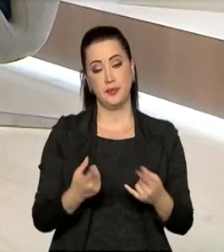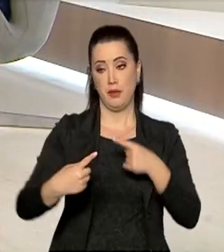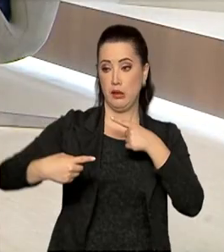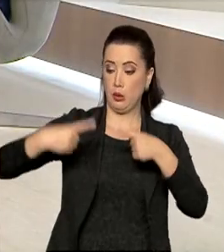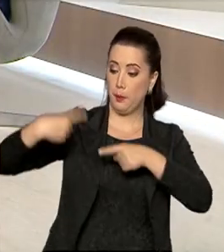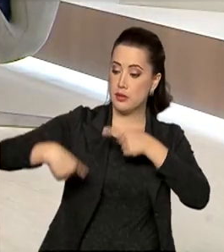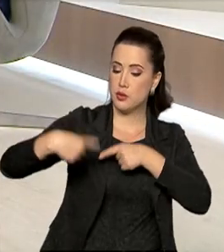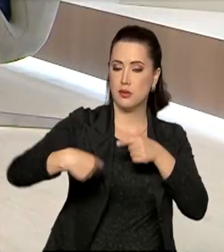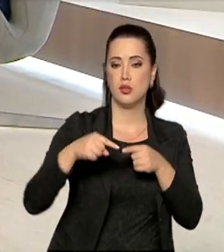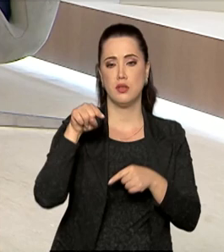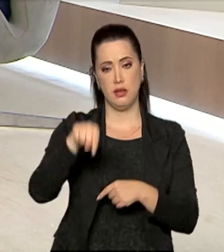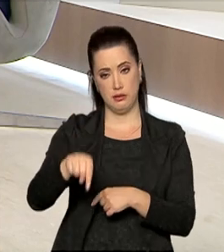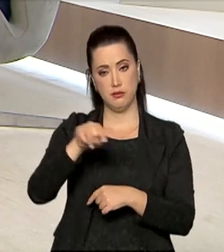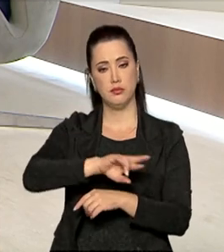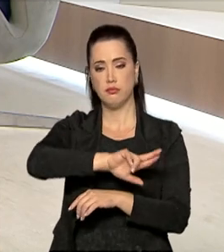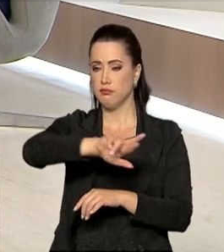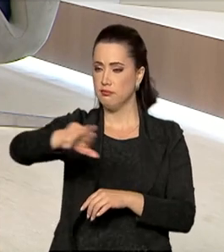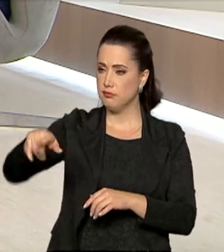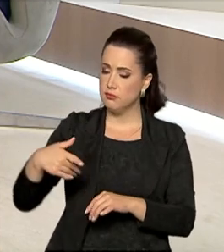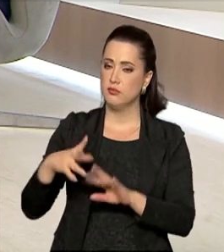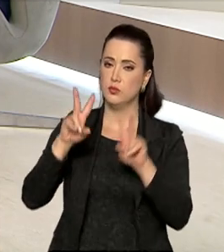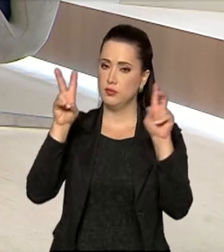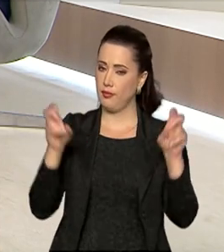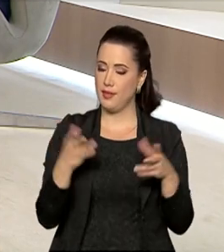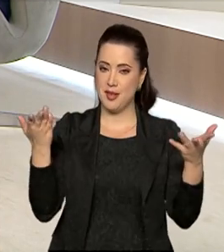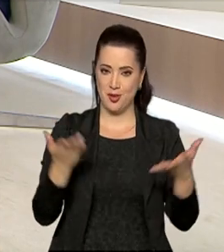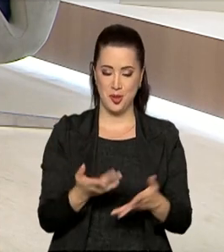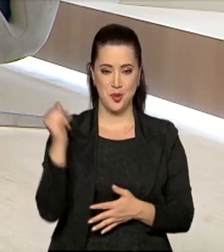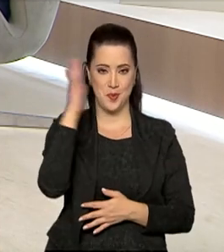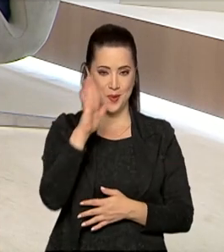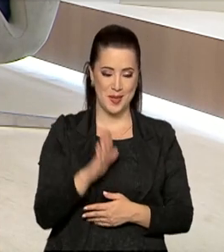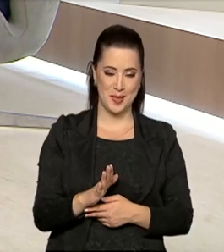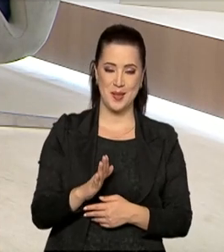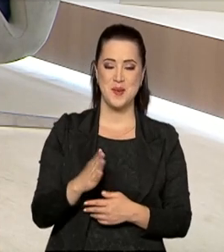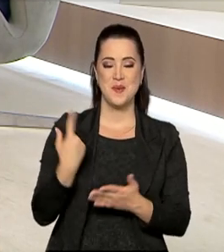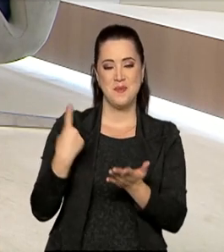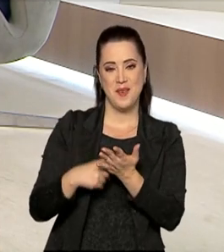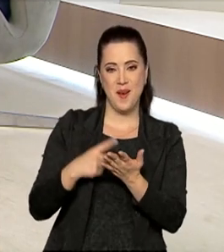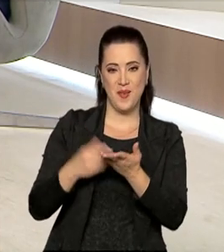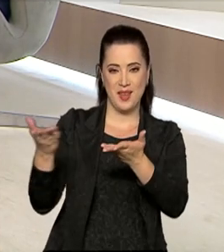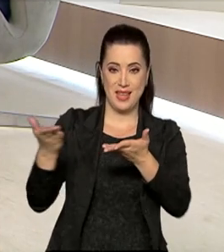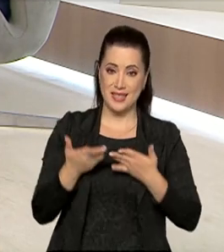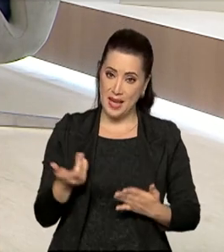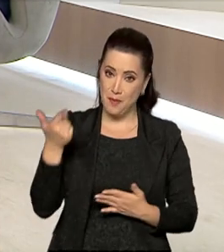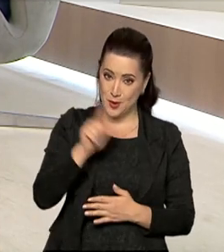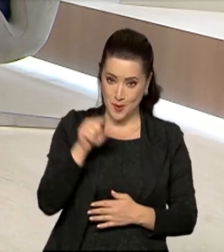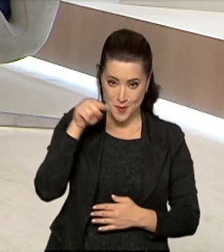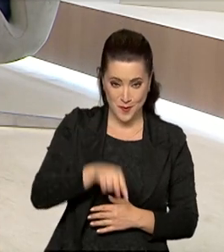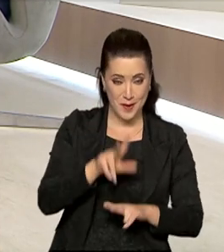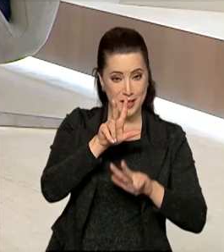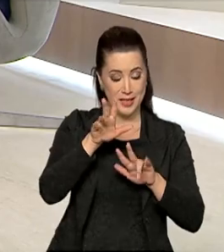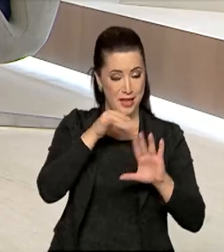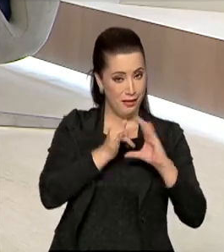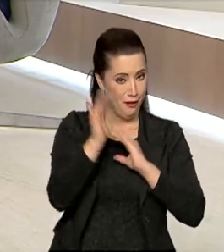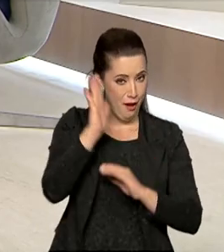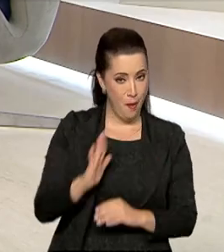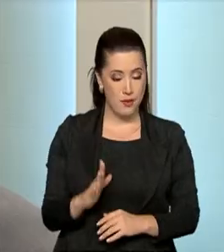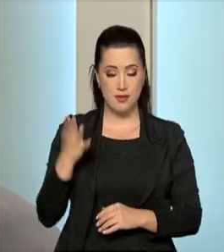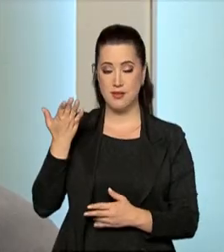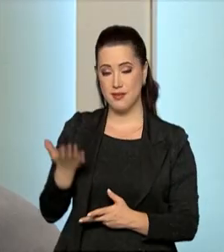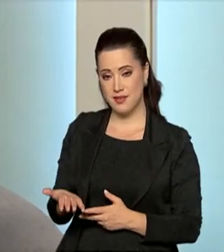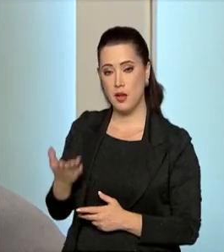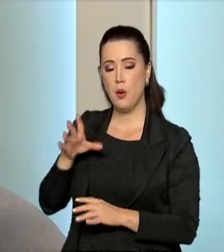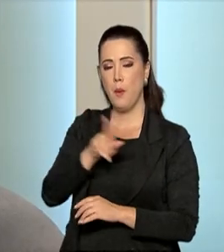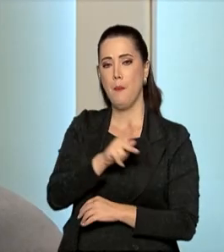discutir esses e outros assuntos, o Brasil em Pauta recebe mais uma vez aqui nos estúdios da EBC, o presidente da FUNAI,